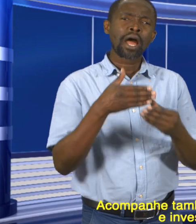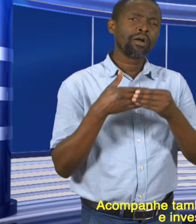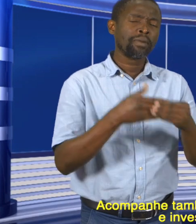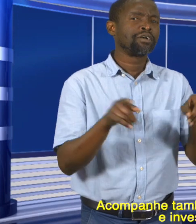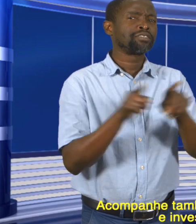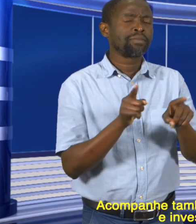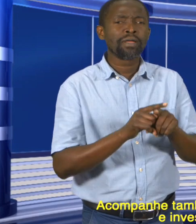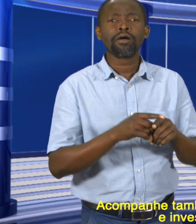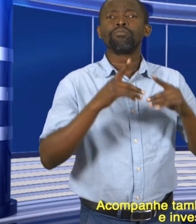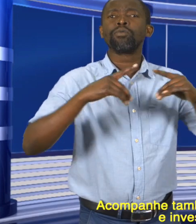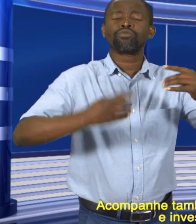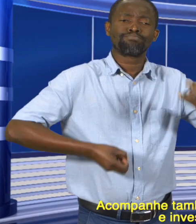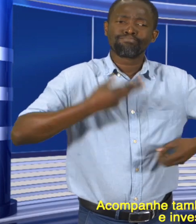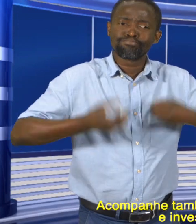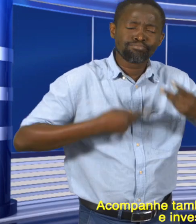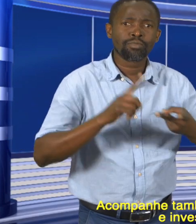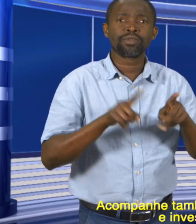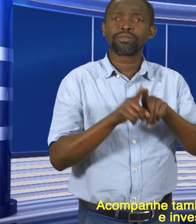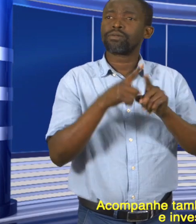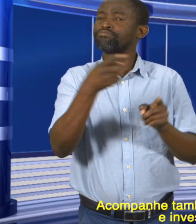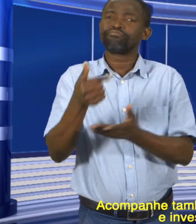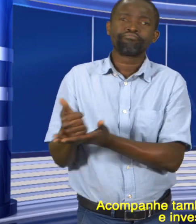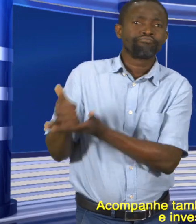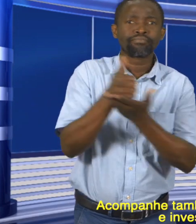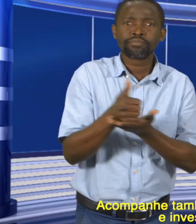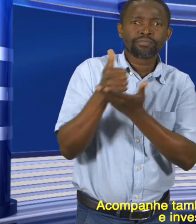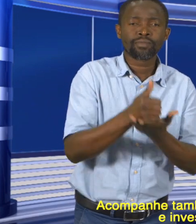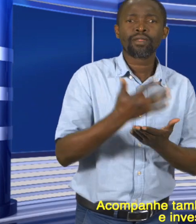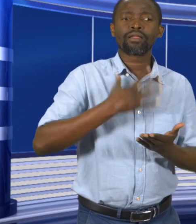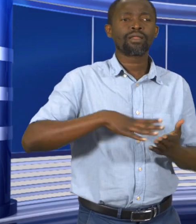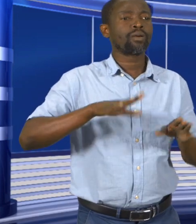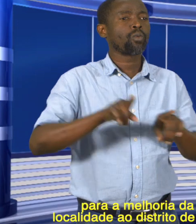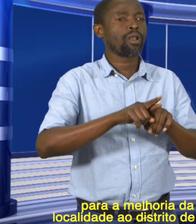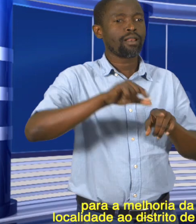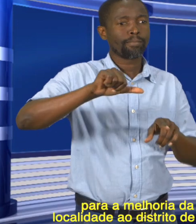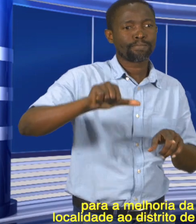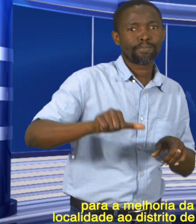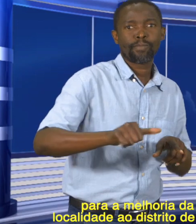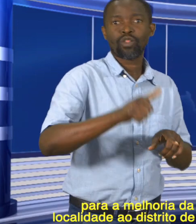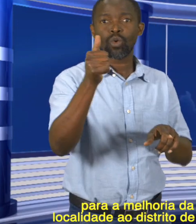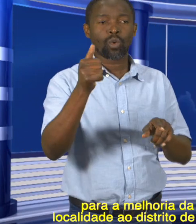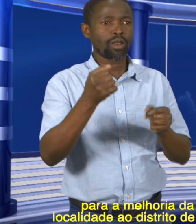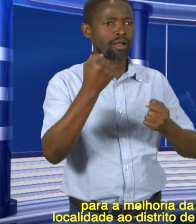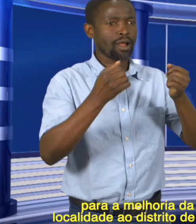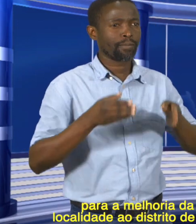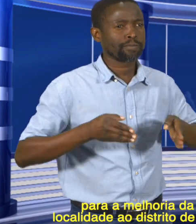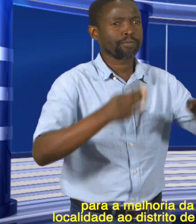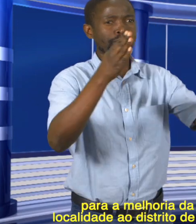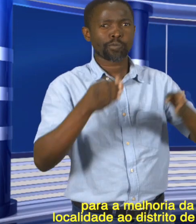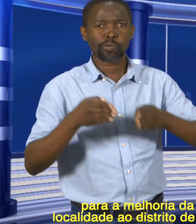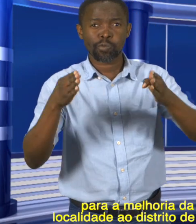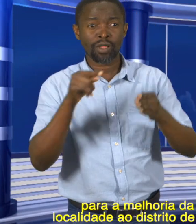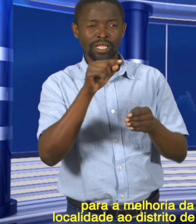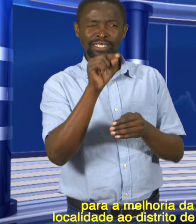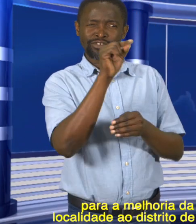Acompanhe também o clamor da população e investidores de Sábia para a melhoria da via de acesso que